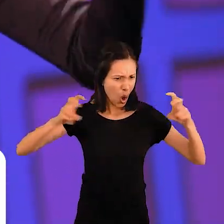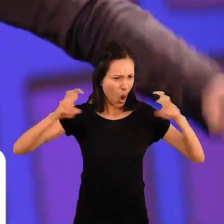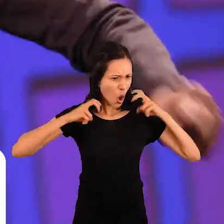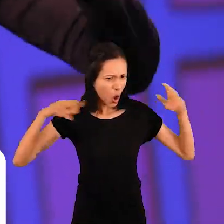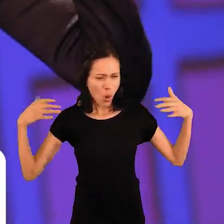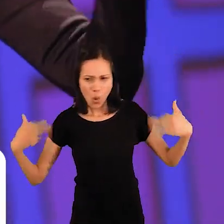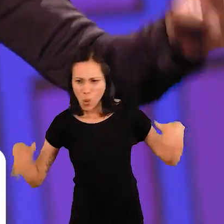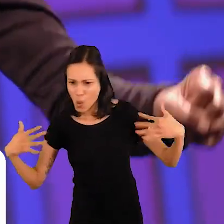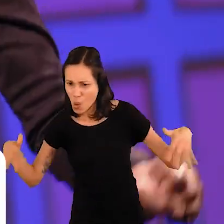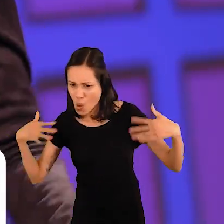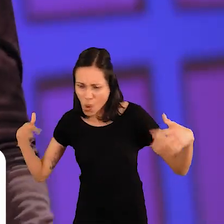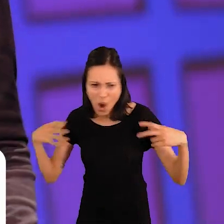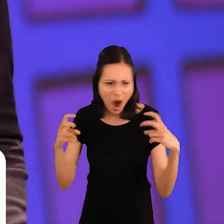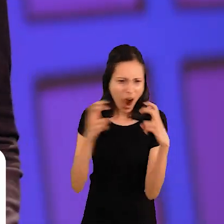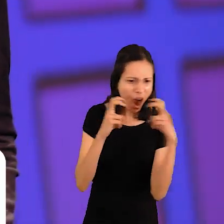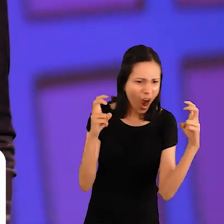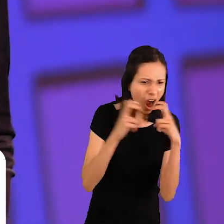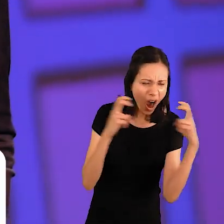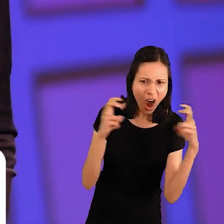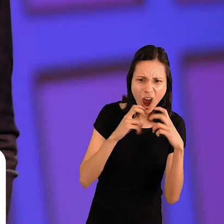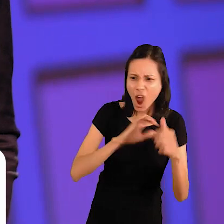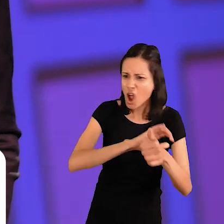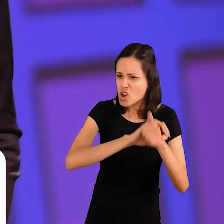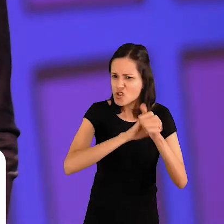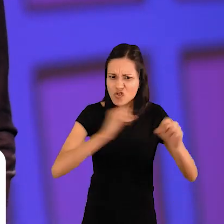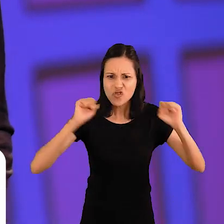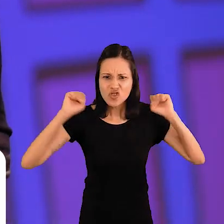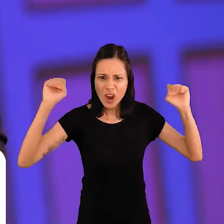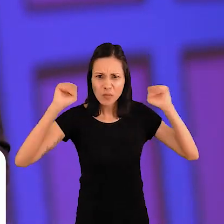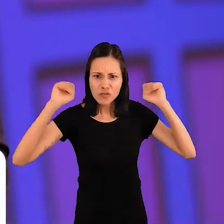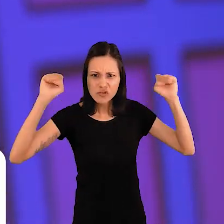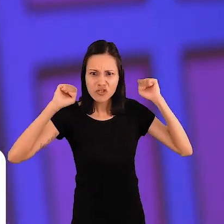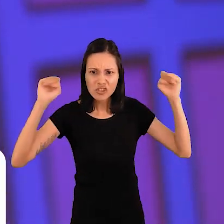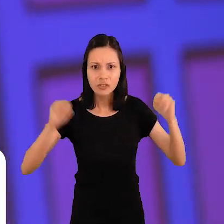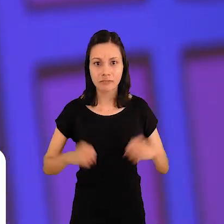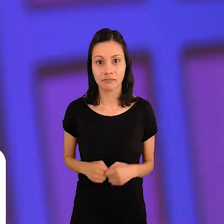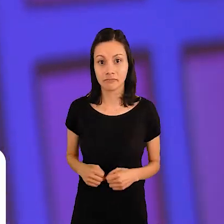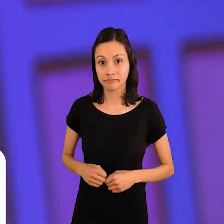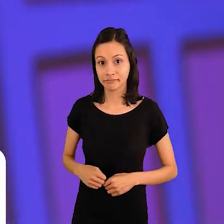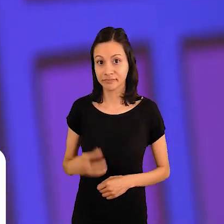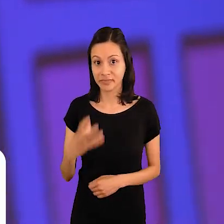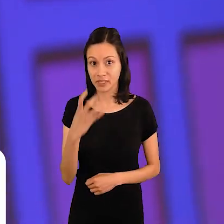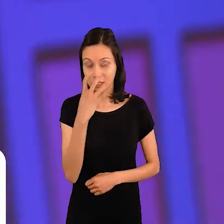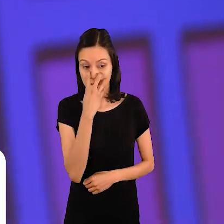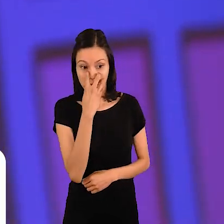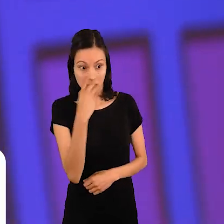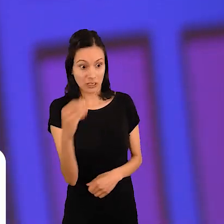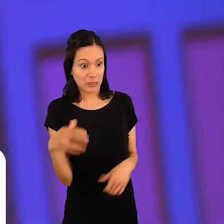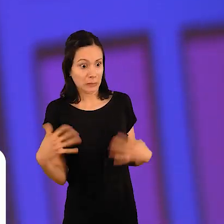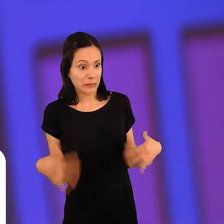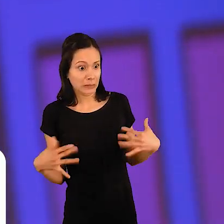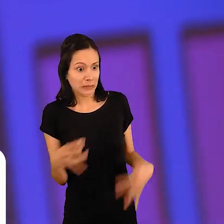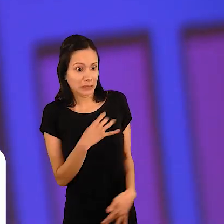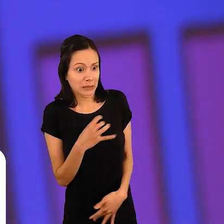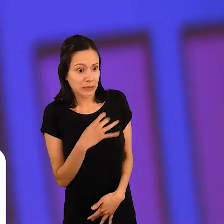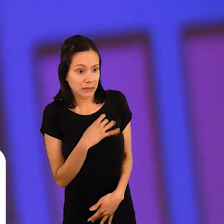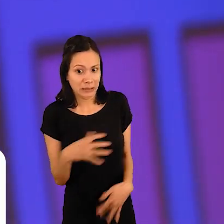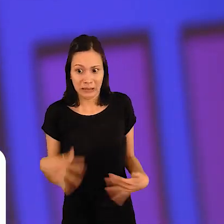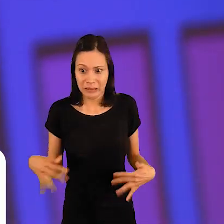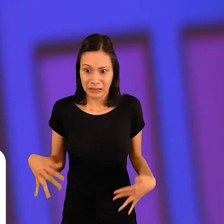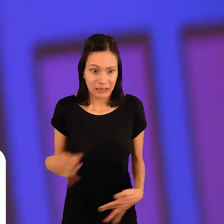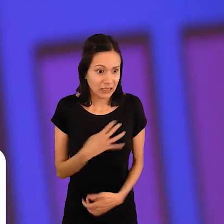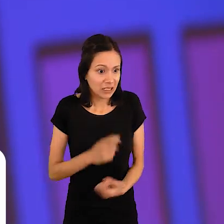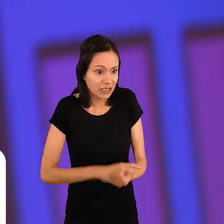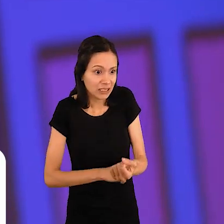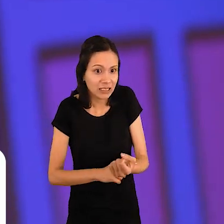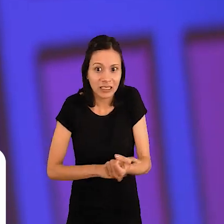Todo mundo gritando, vibrando. Foi a vez do chacal. O chacal tremia de medo. Estava nervoso e tremia